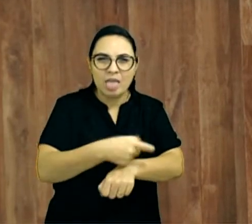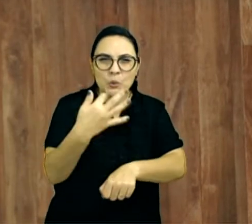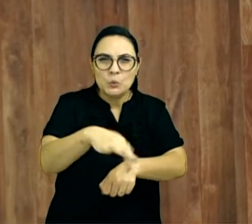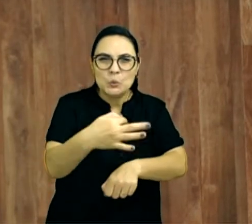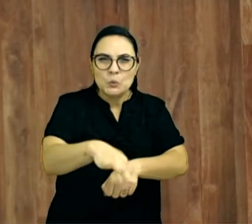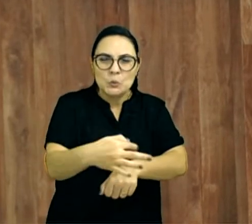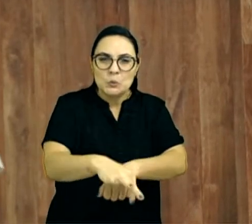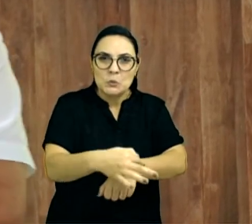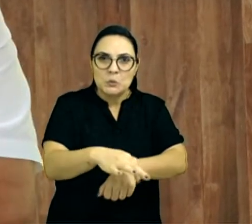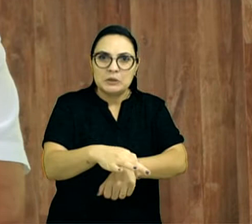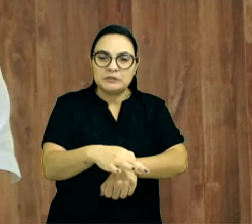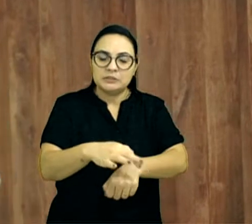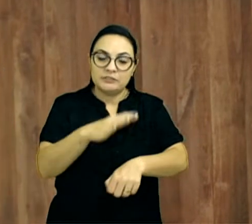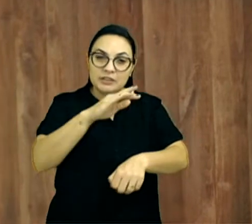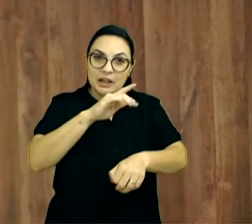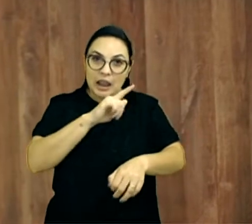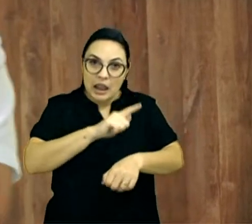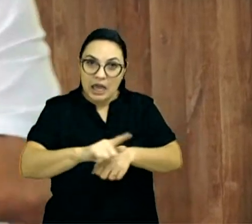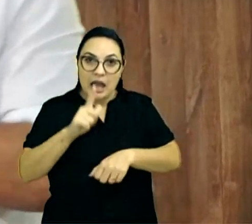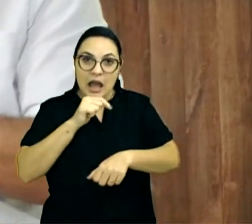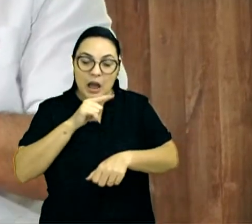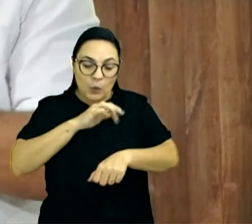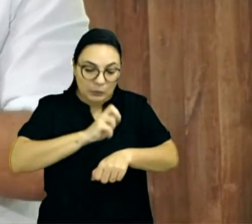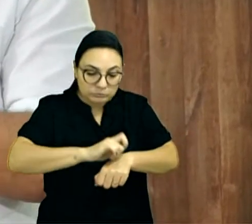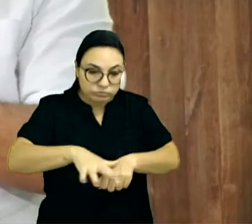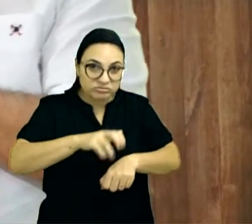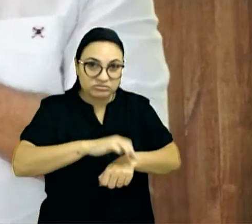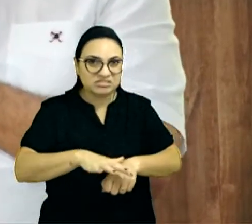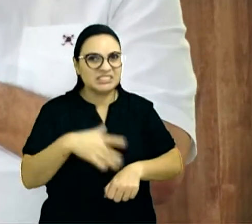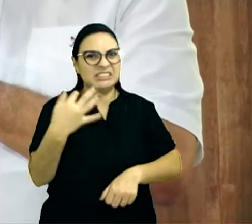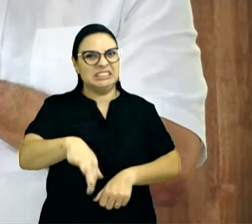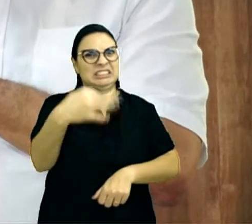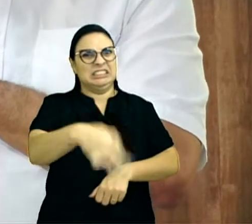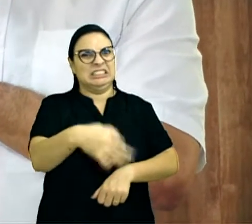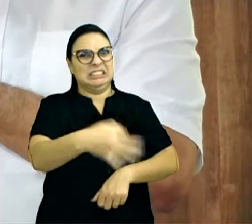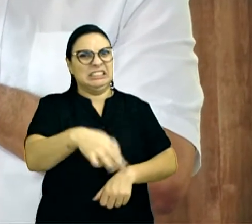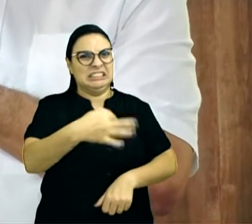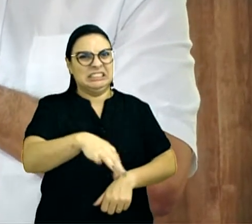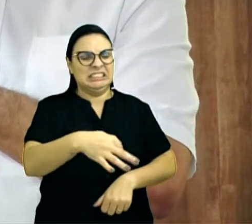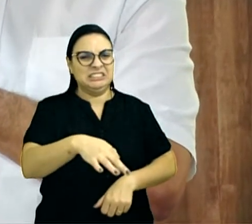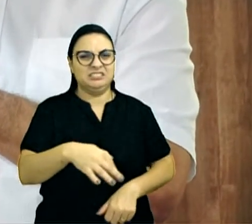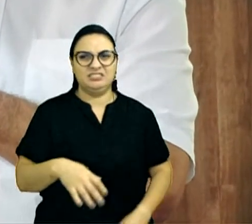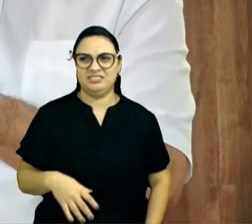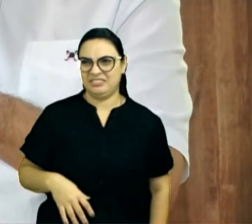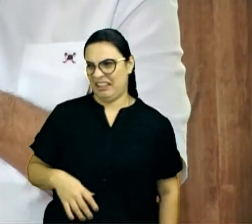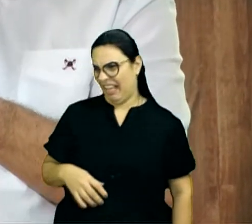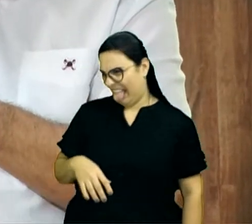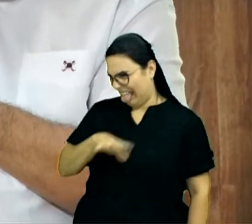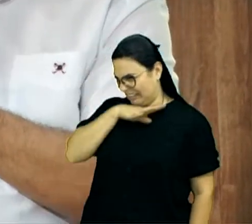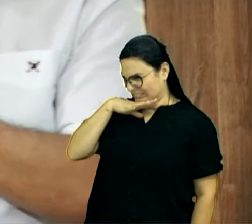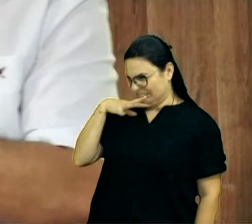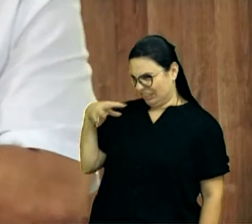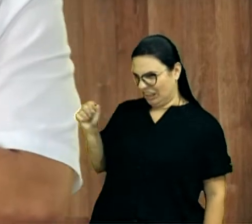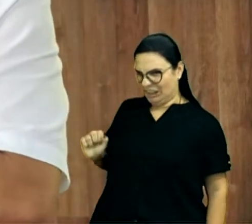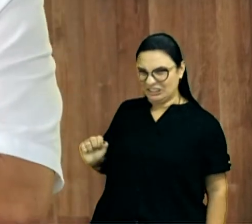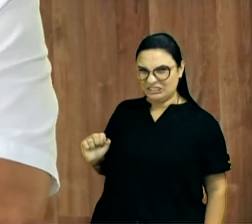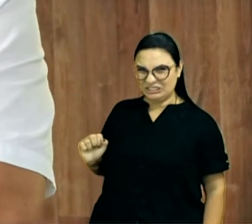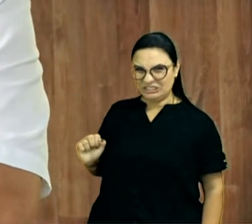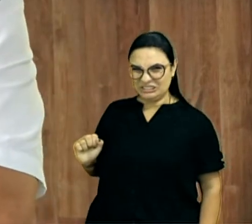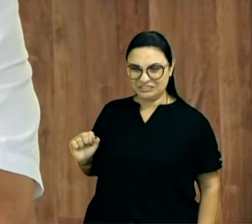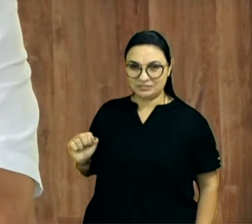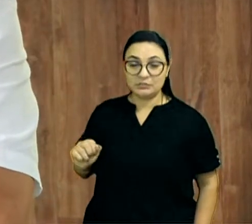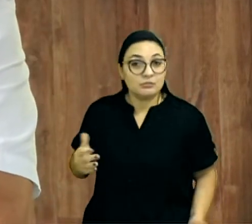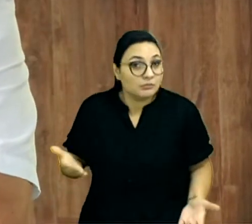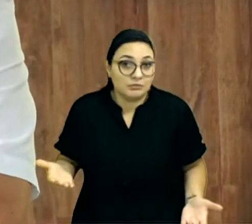vai machucar, vai mexer na ferida, vai limpar, ai que nojo, limpar o pé com ferida, e nós, como